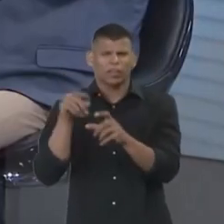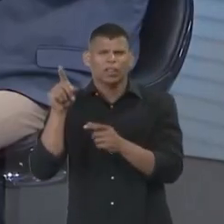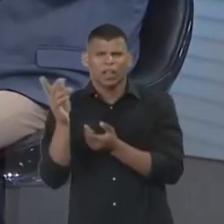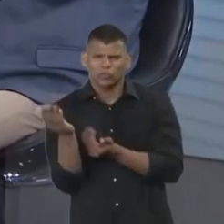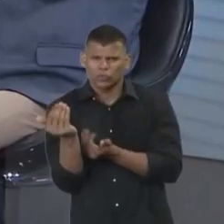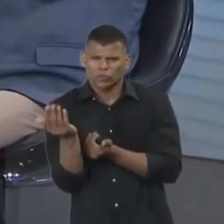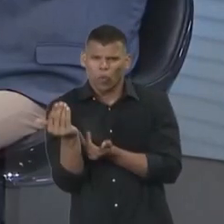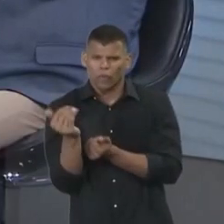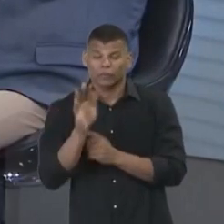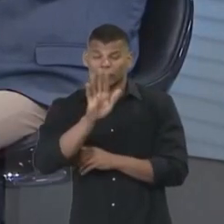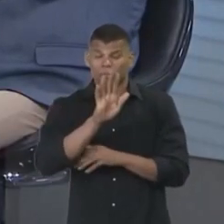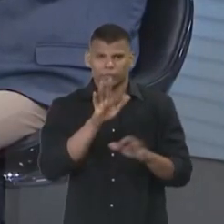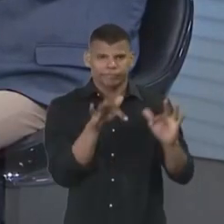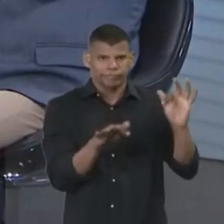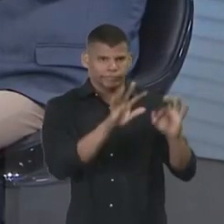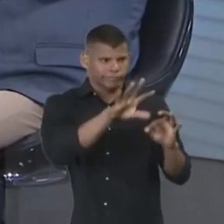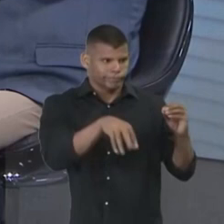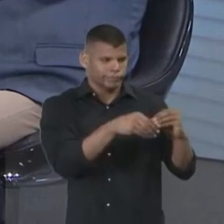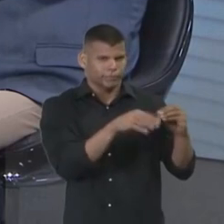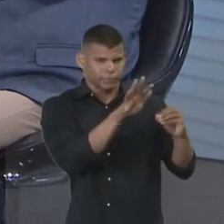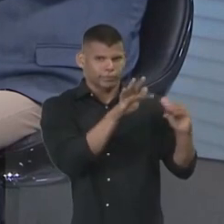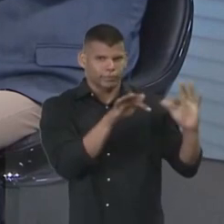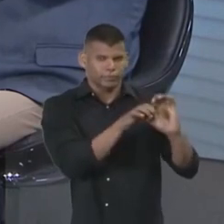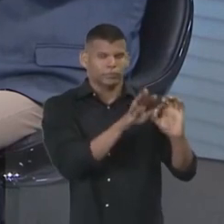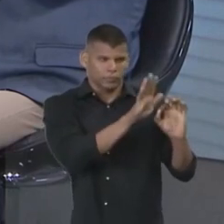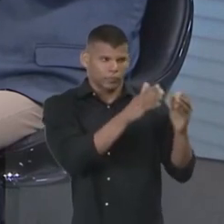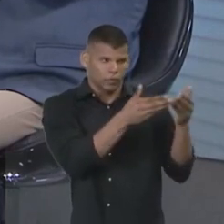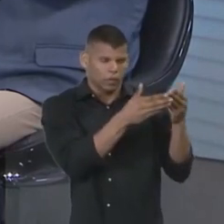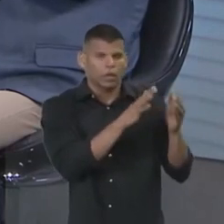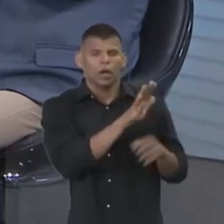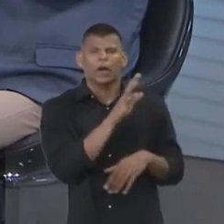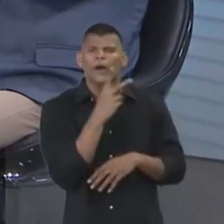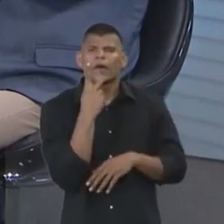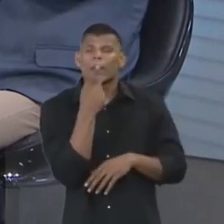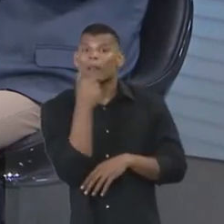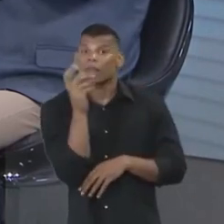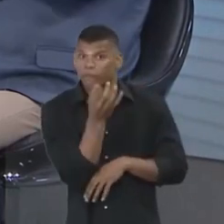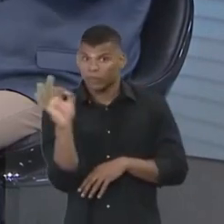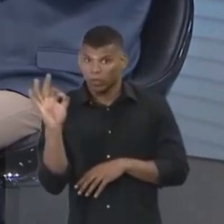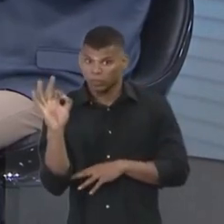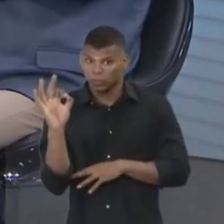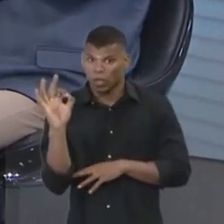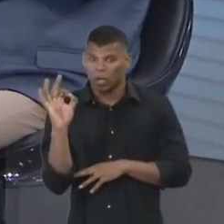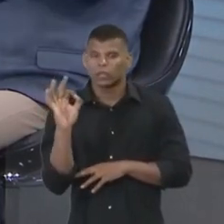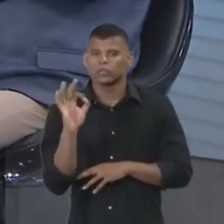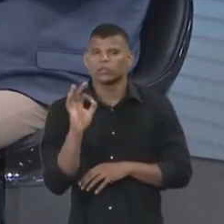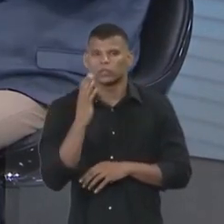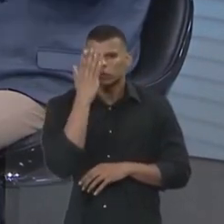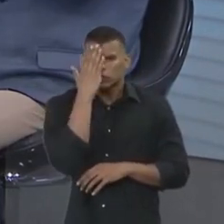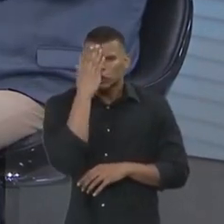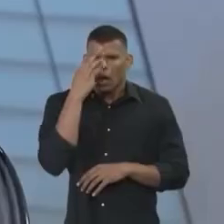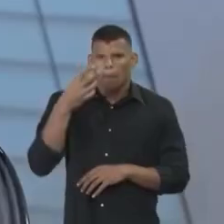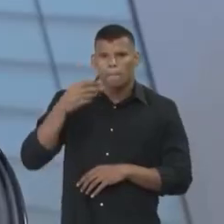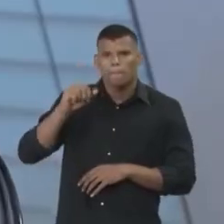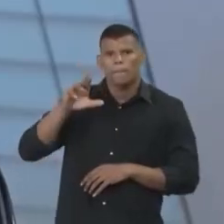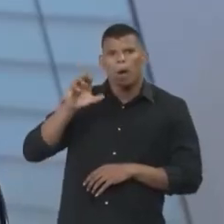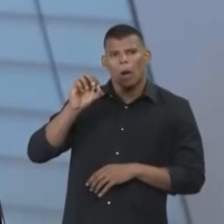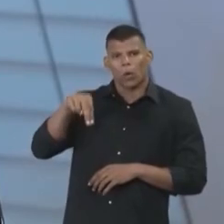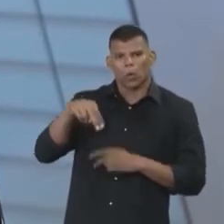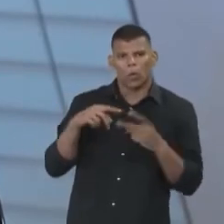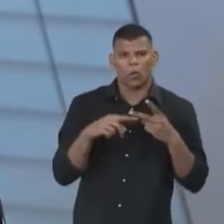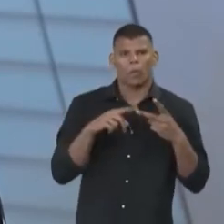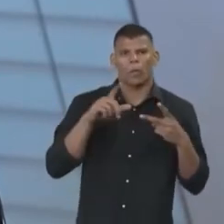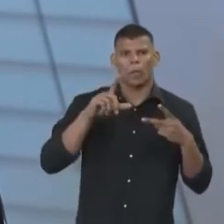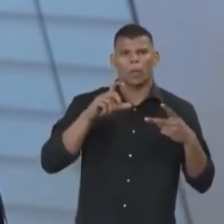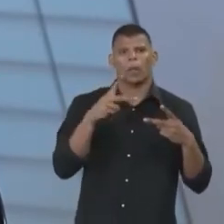detalhe interessante, só pega um gancho no que a senhora falou, a eleição francesa, todo mundo sabe, foi vencida pelo Macron no segundo turno, quando a Marina Le Pen,